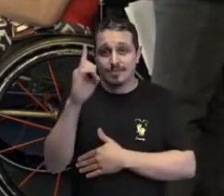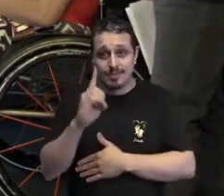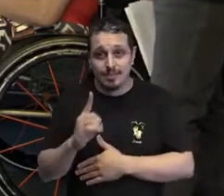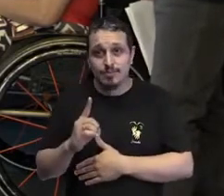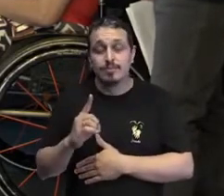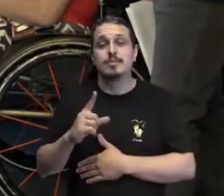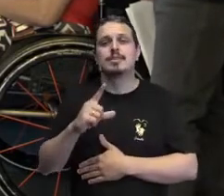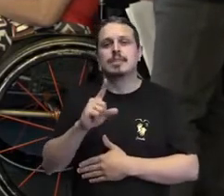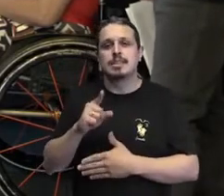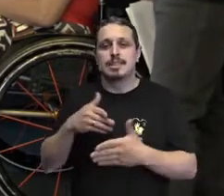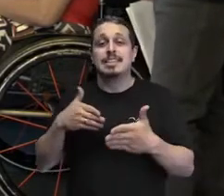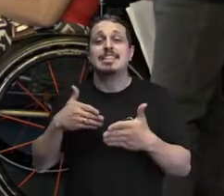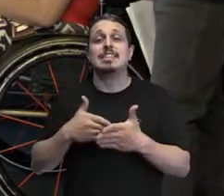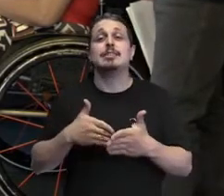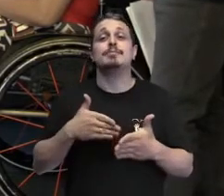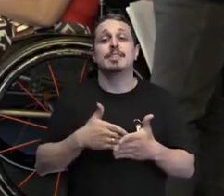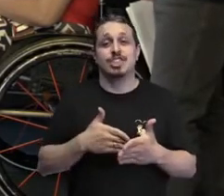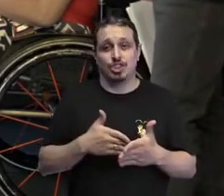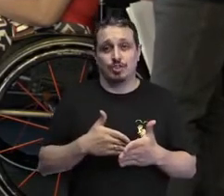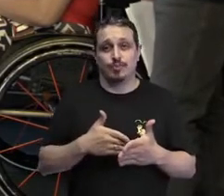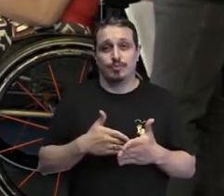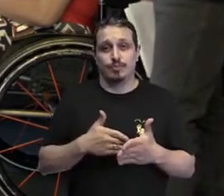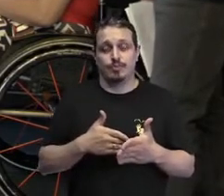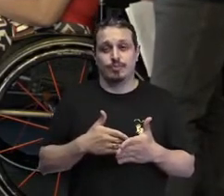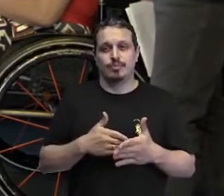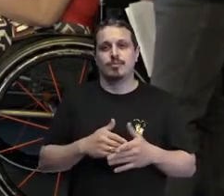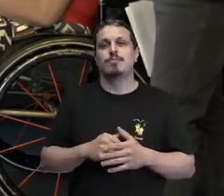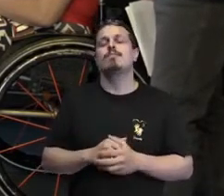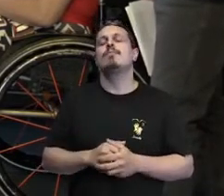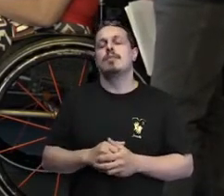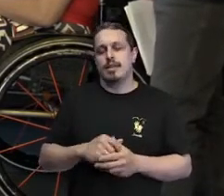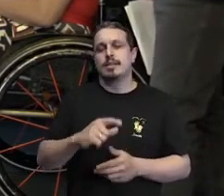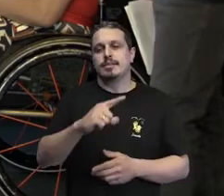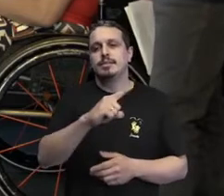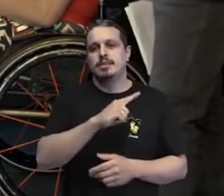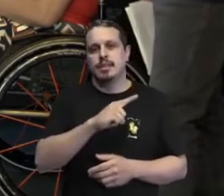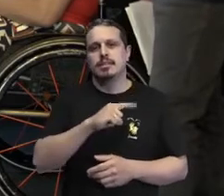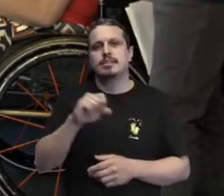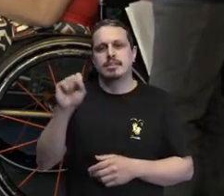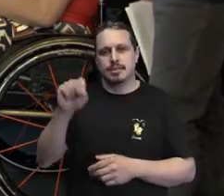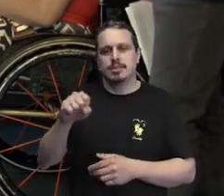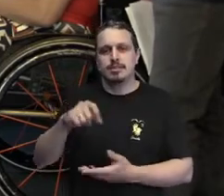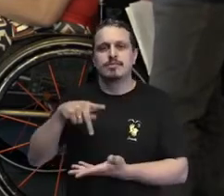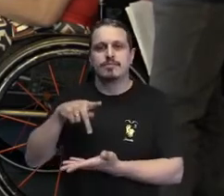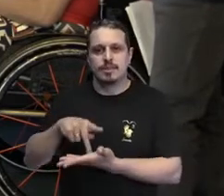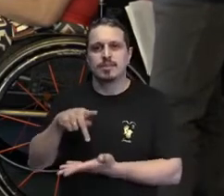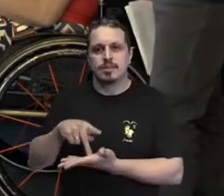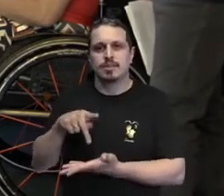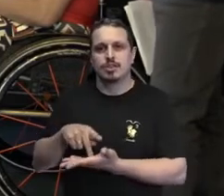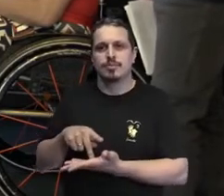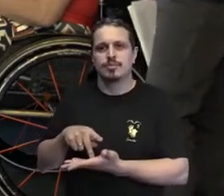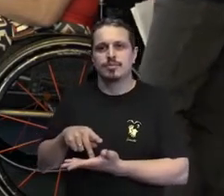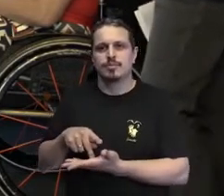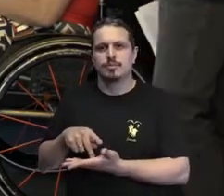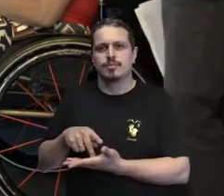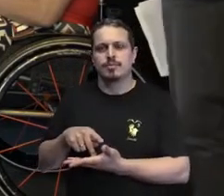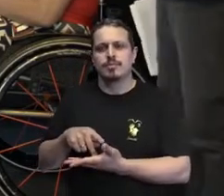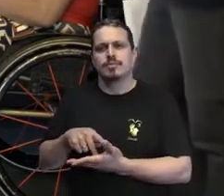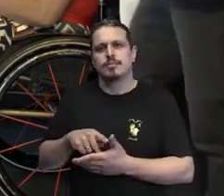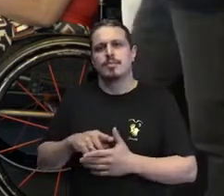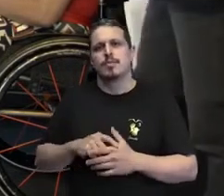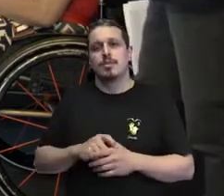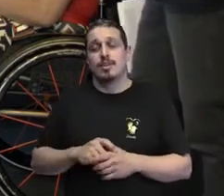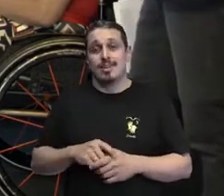uma plataforma que as pessoas,